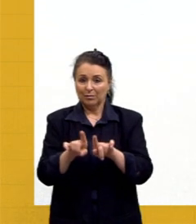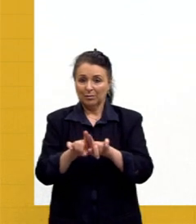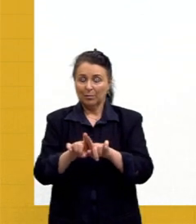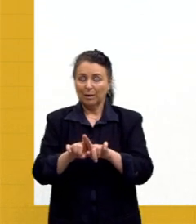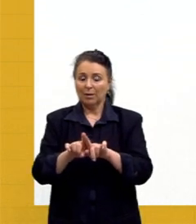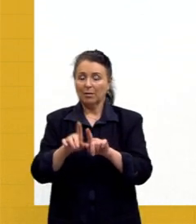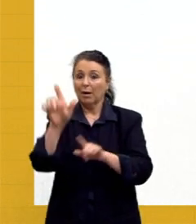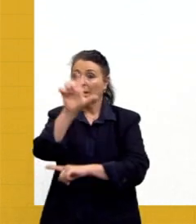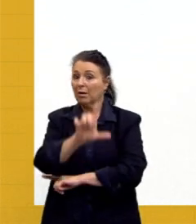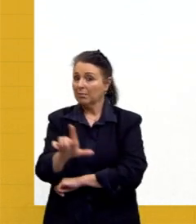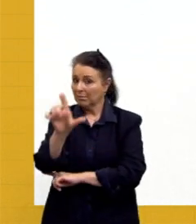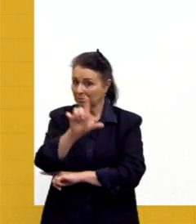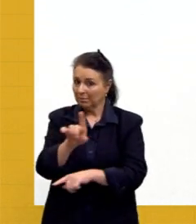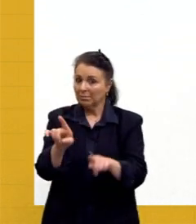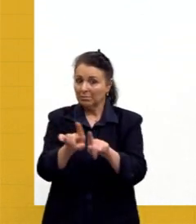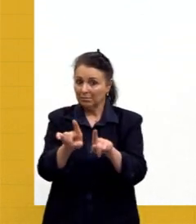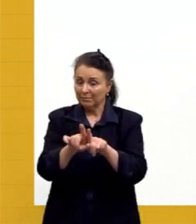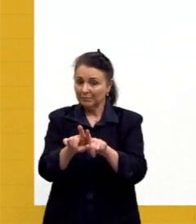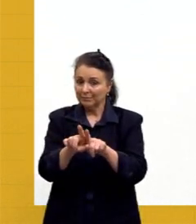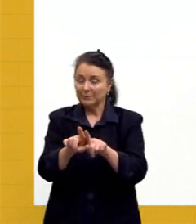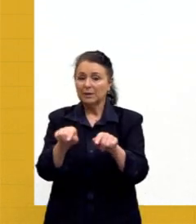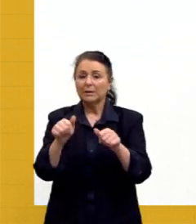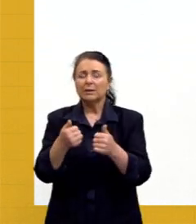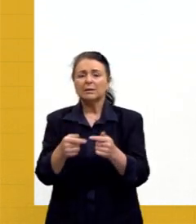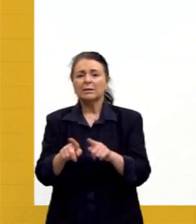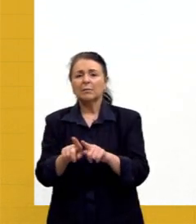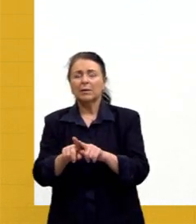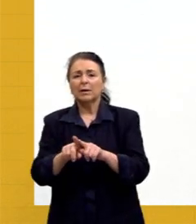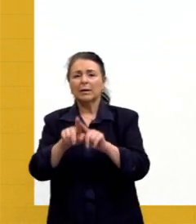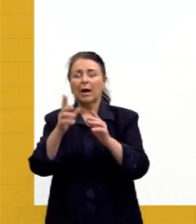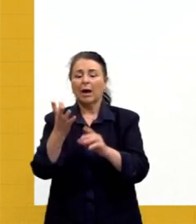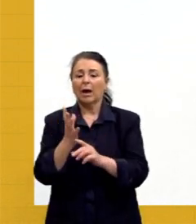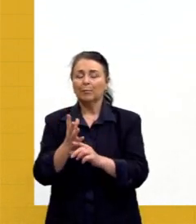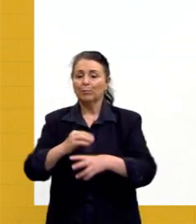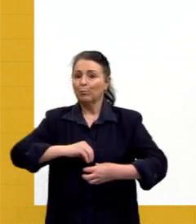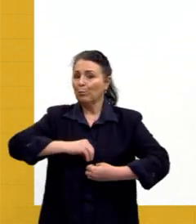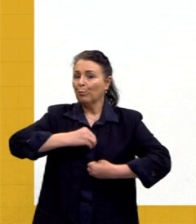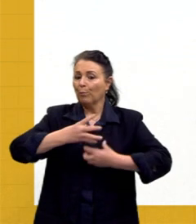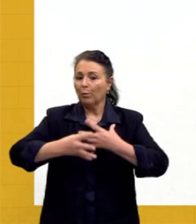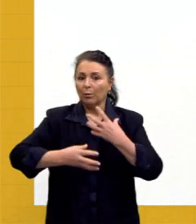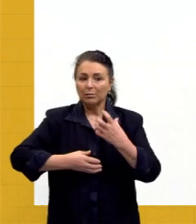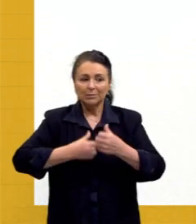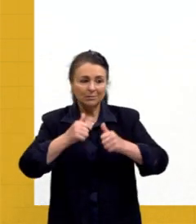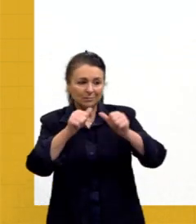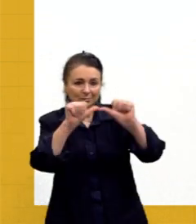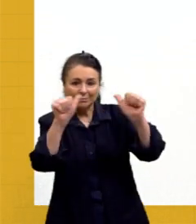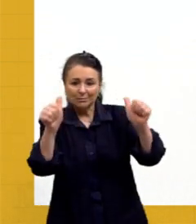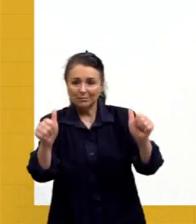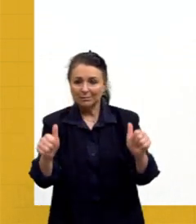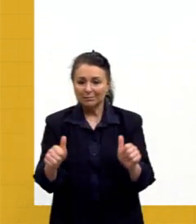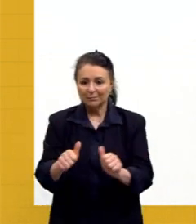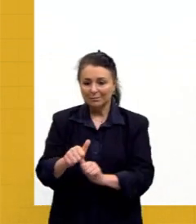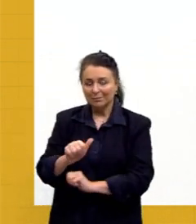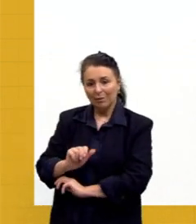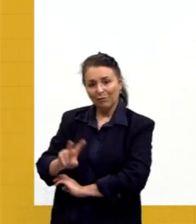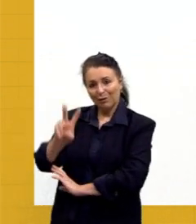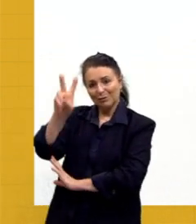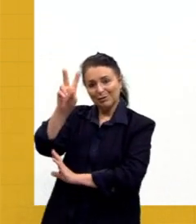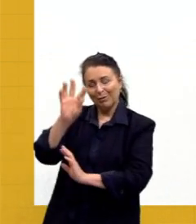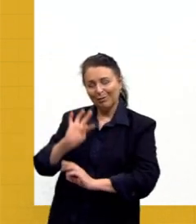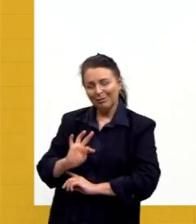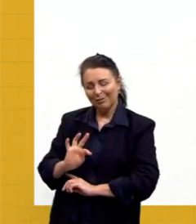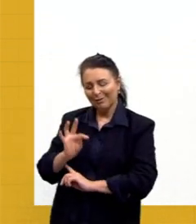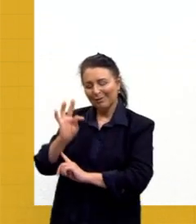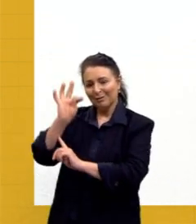literatura e na poesia, nas imagens, a valorização da tecnologia.